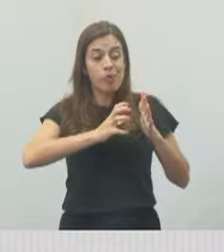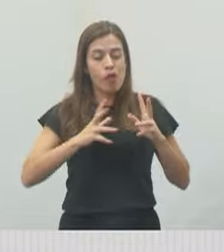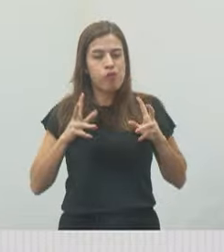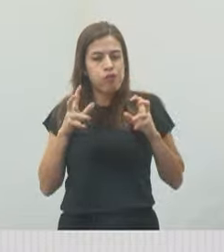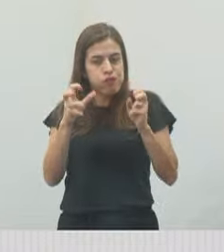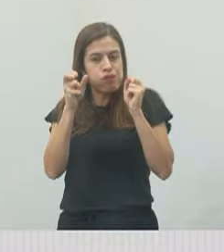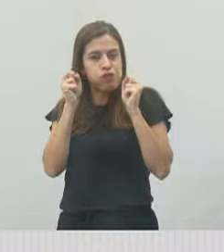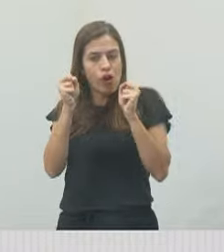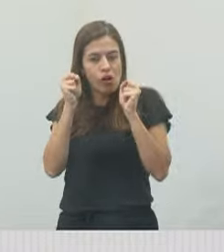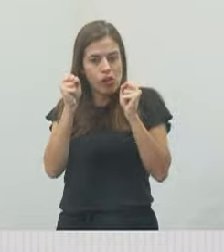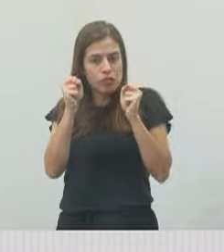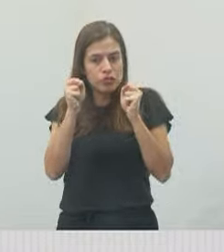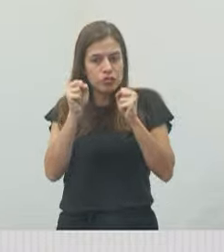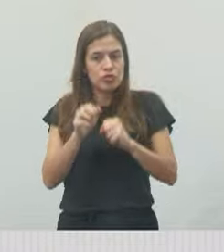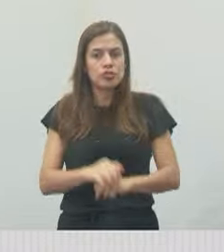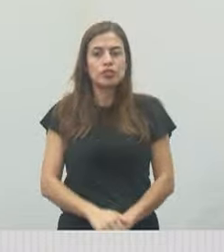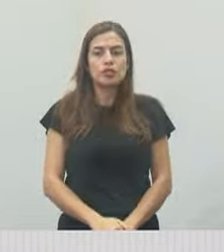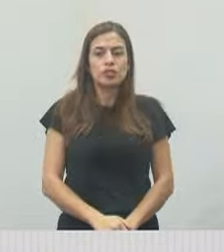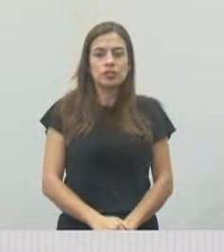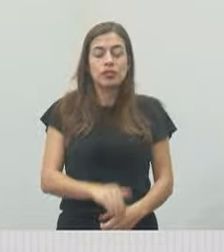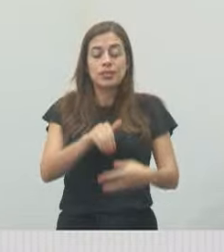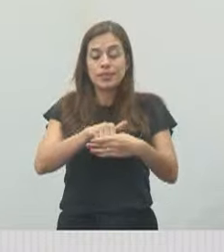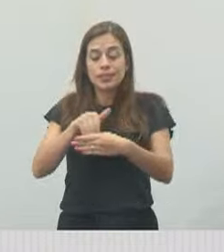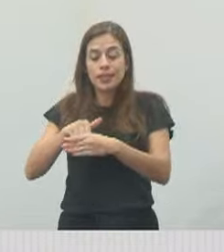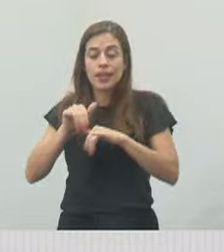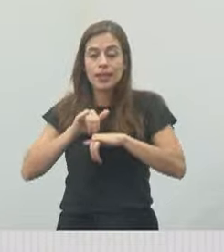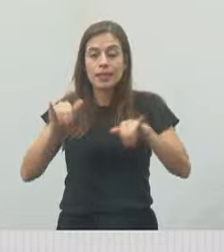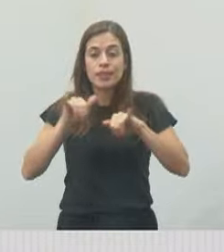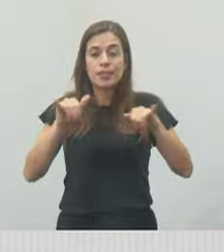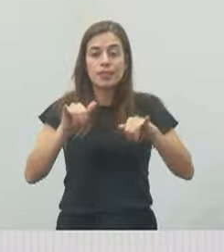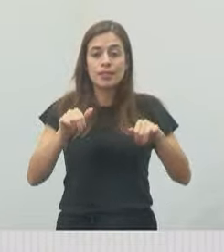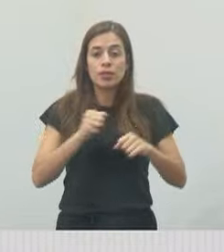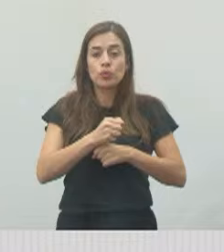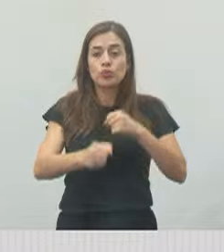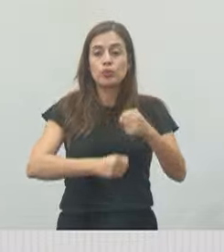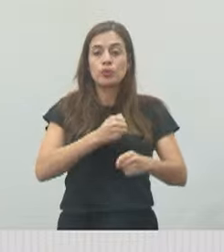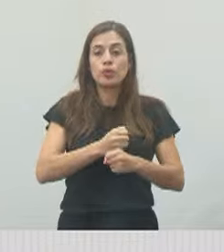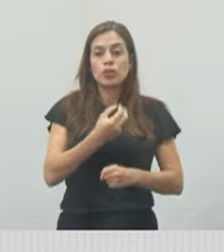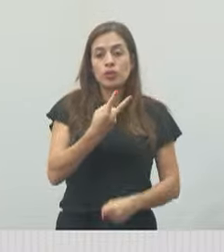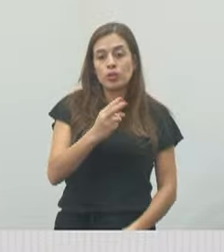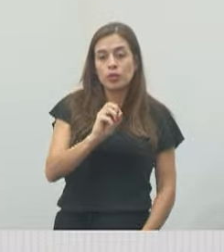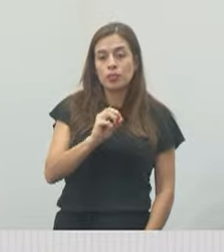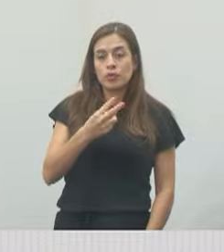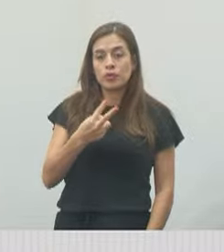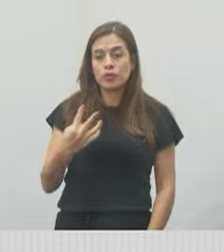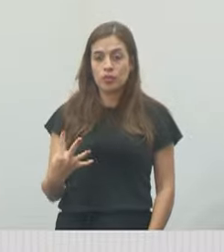para as eleições de 2024. Ok?